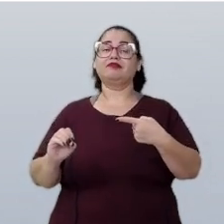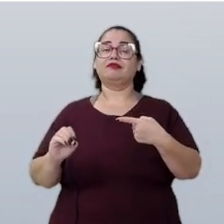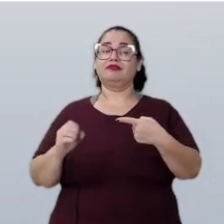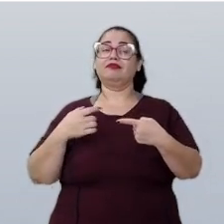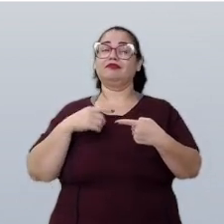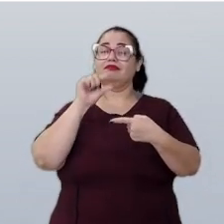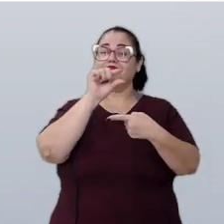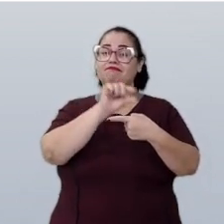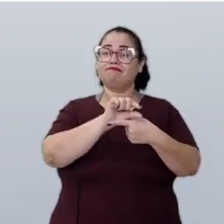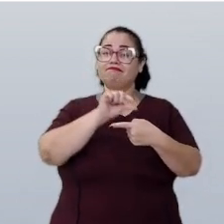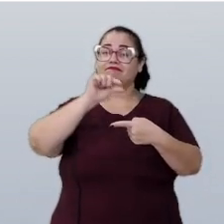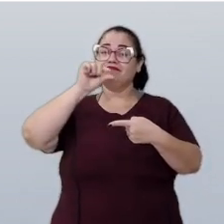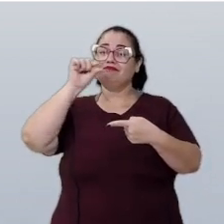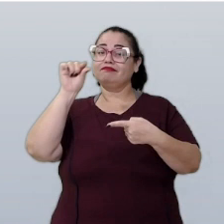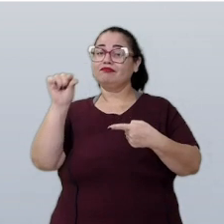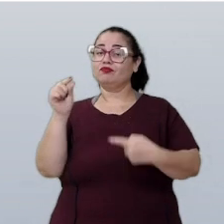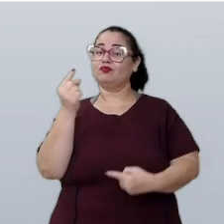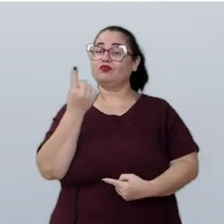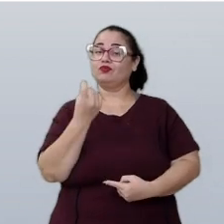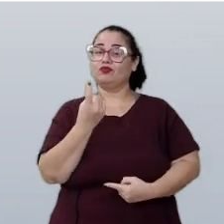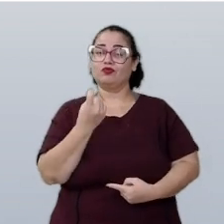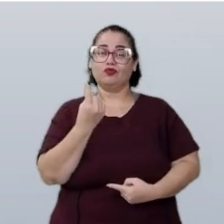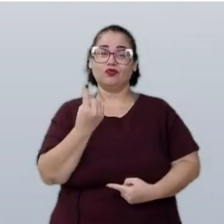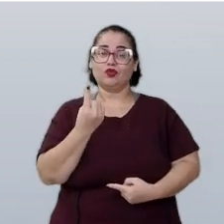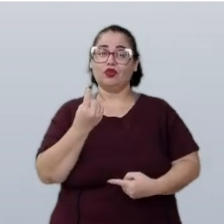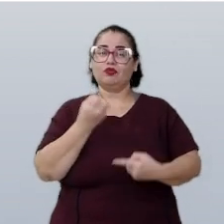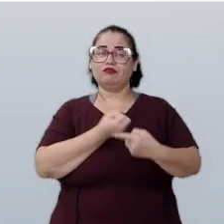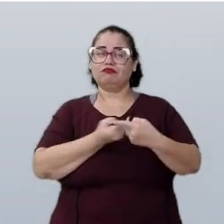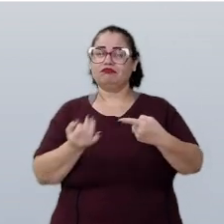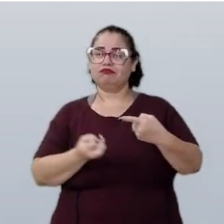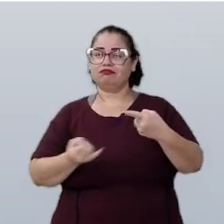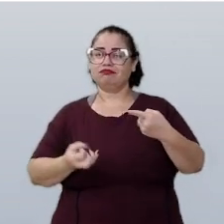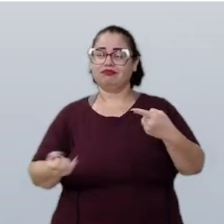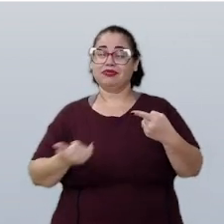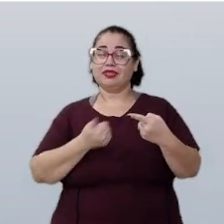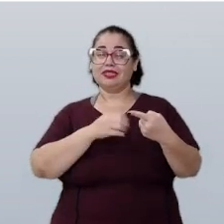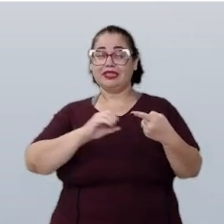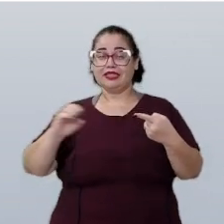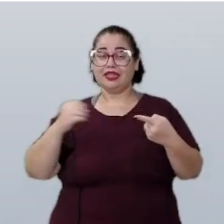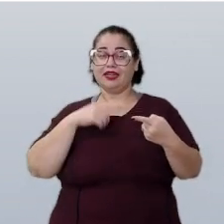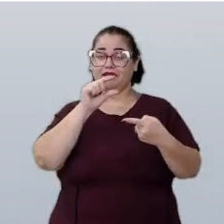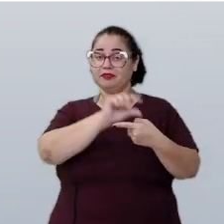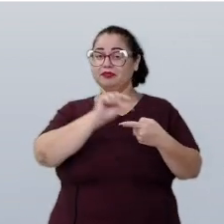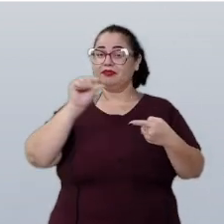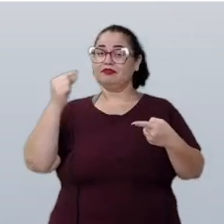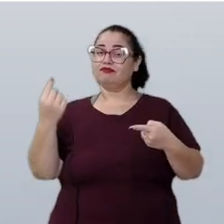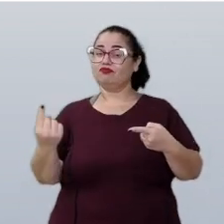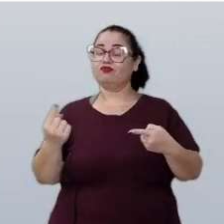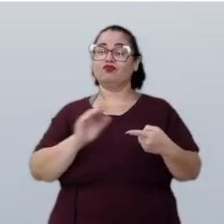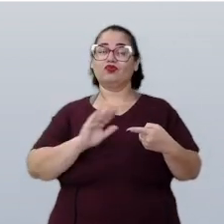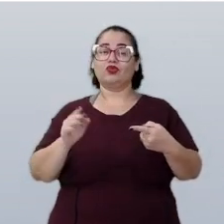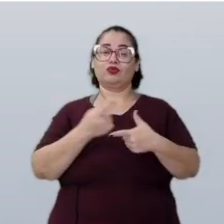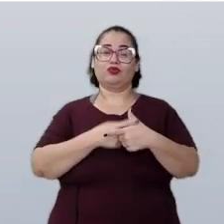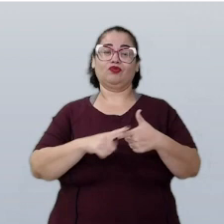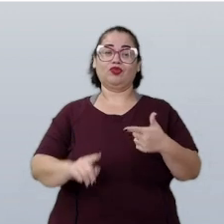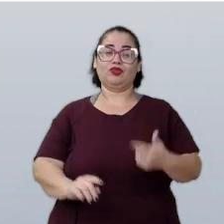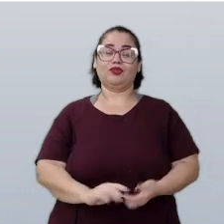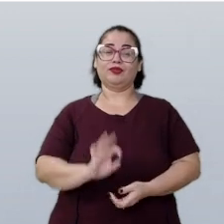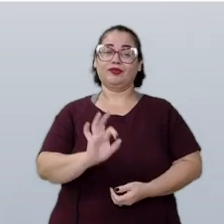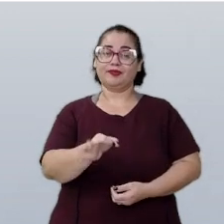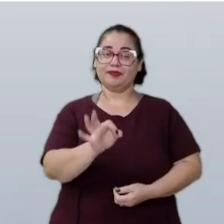Utilizei uma parte das 100 partes que o todo foi dividido.